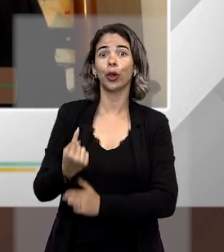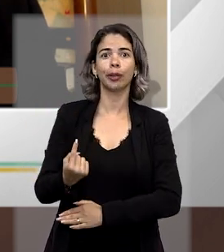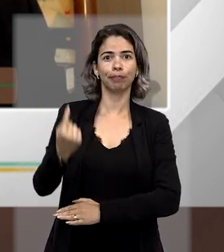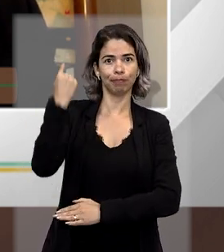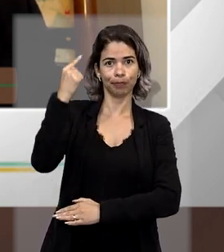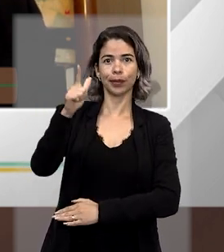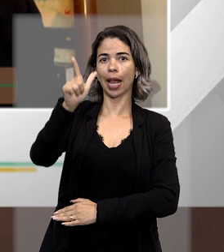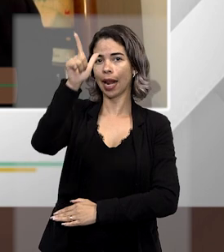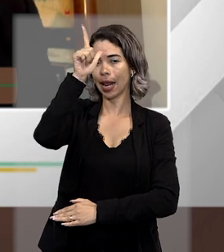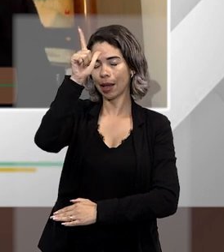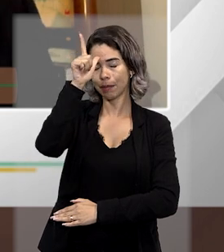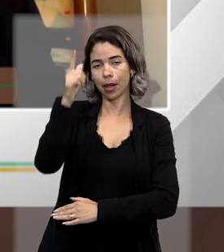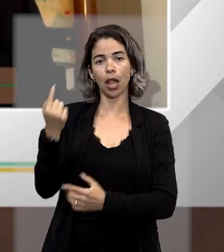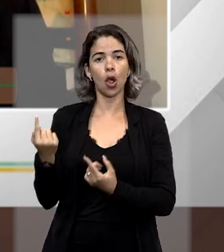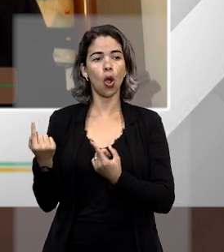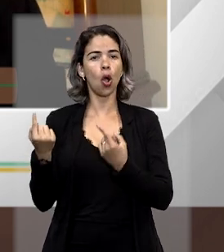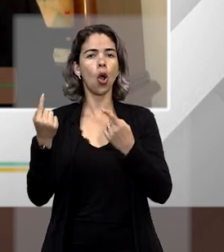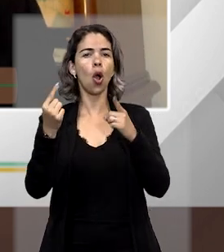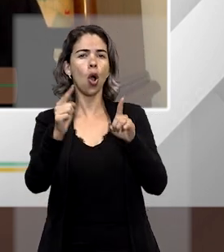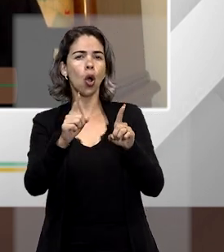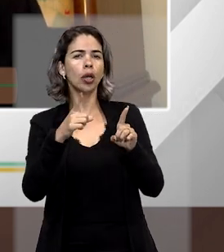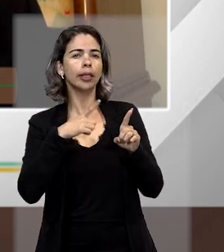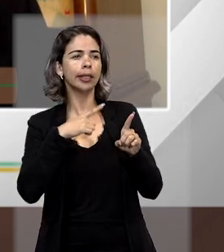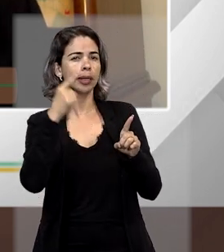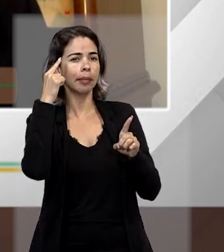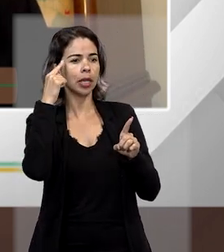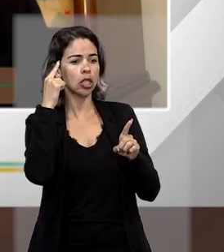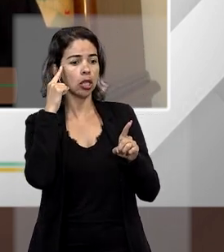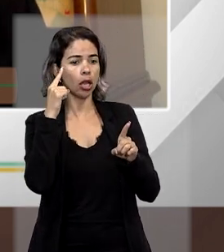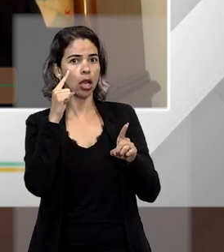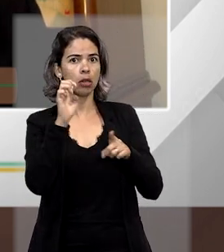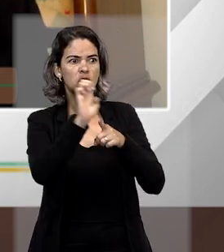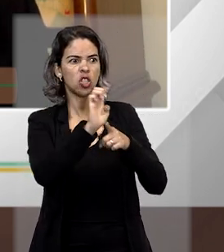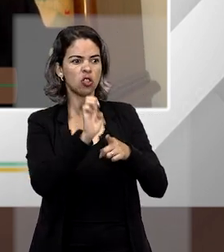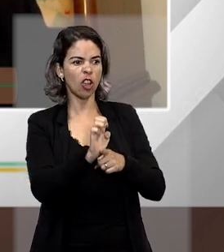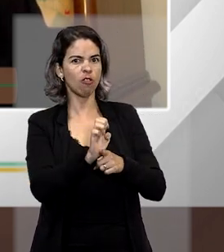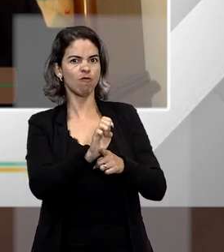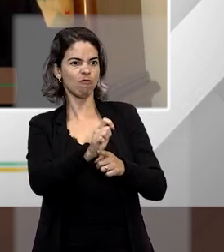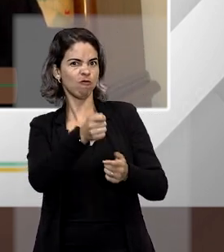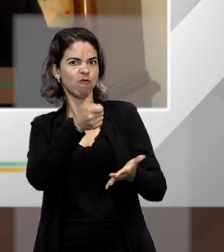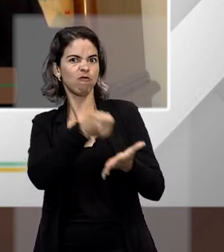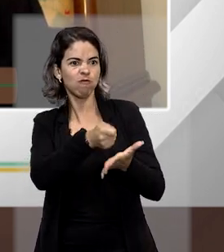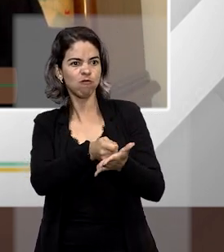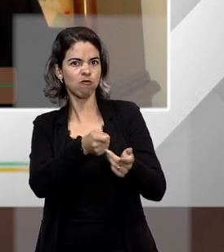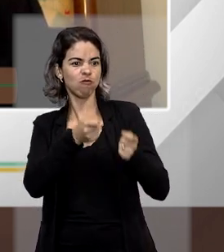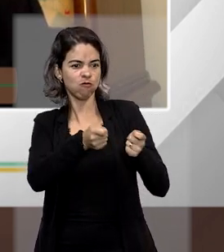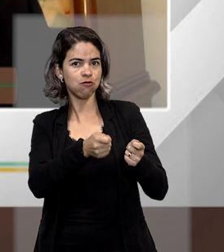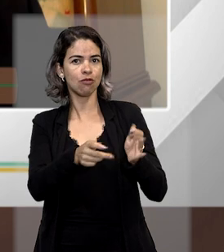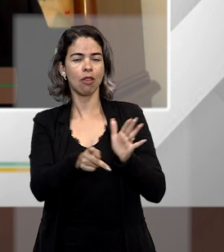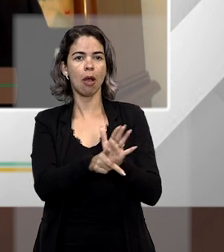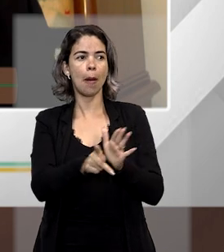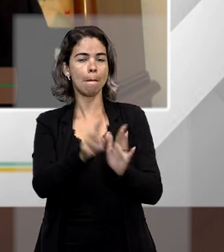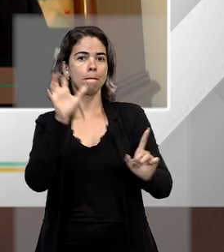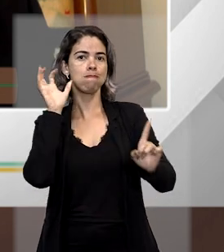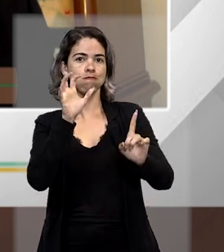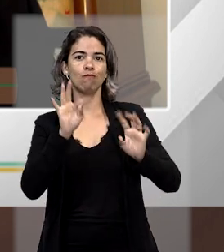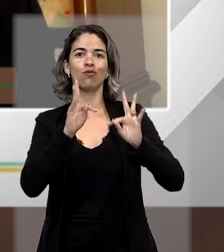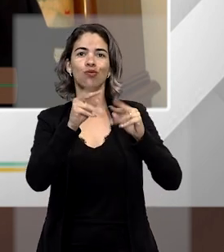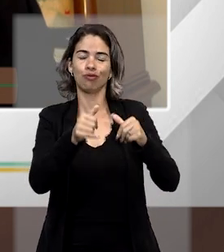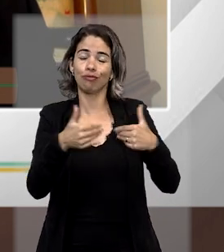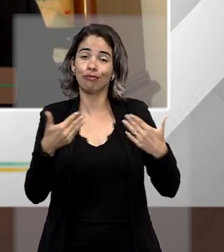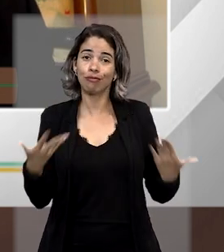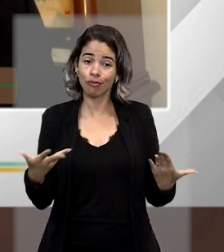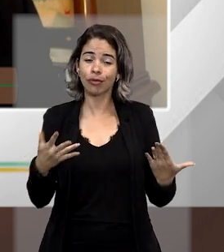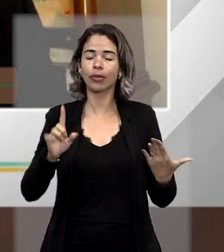Alemanha, em contraposição ao Estado muito poderoso. Agora, evidentemente, com o